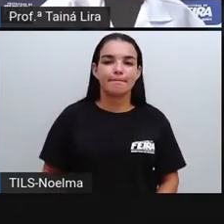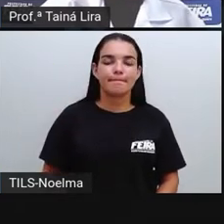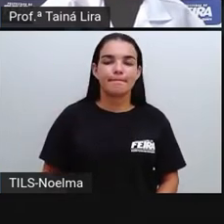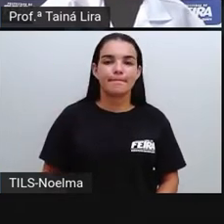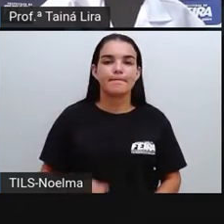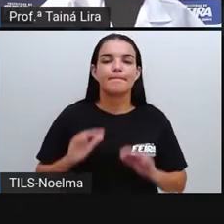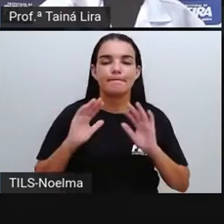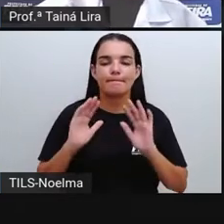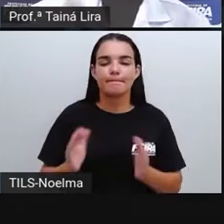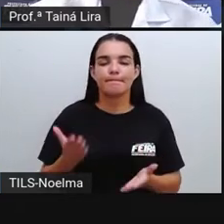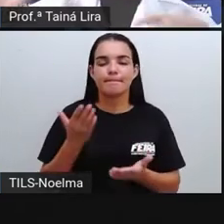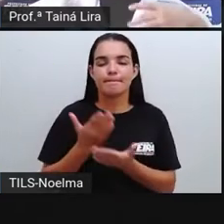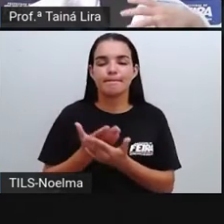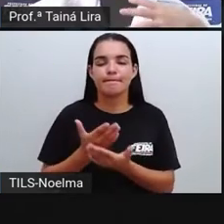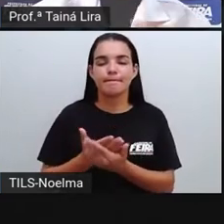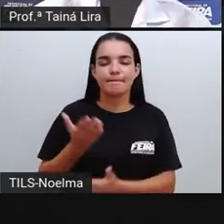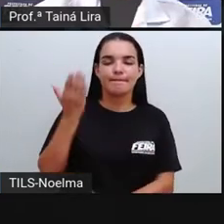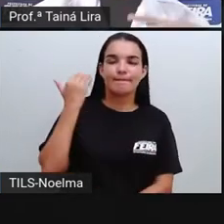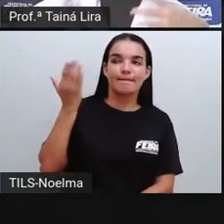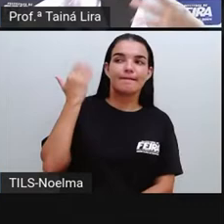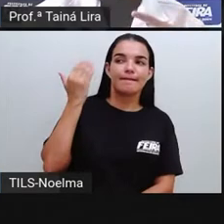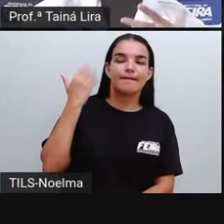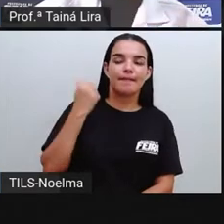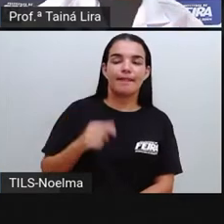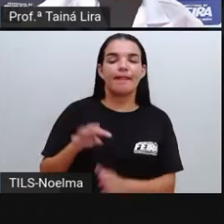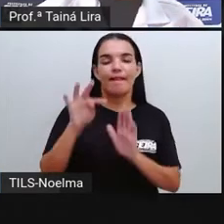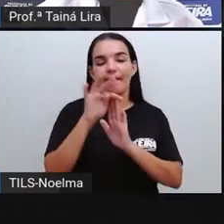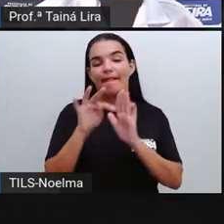lá nas nossas aulas de textos, né?